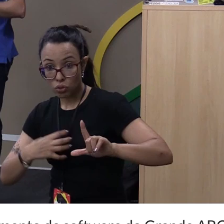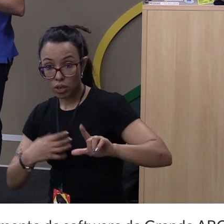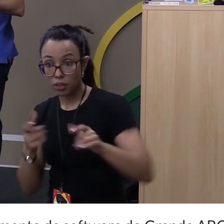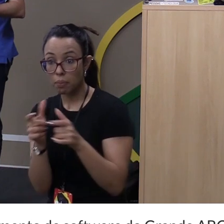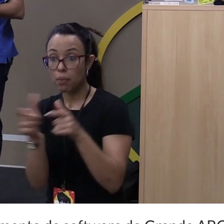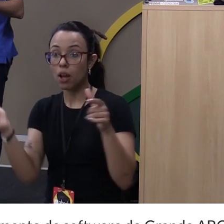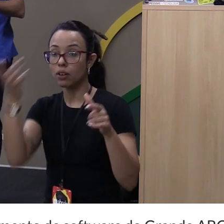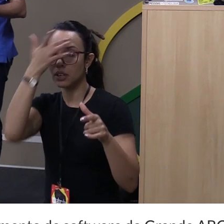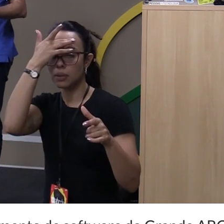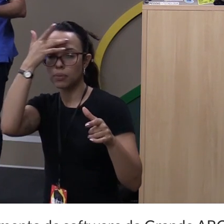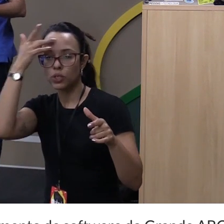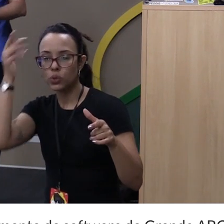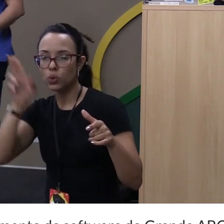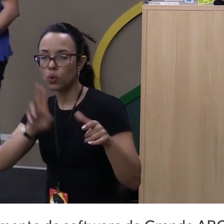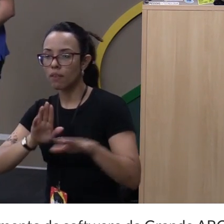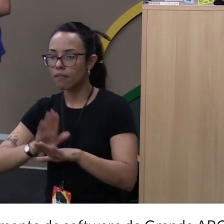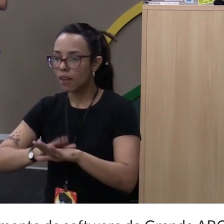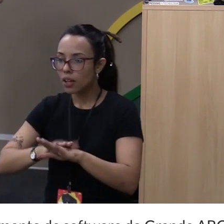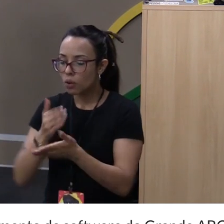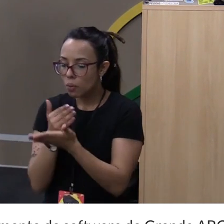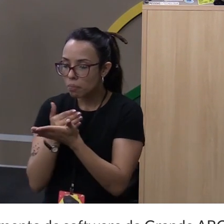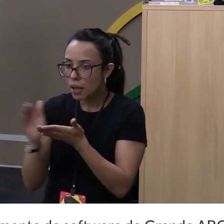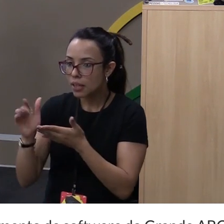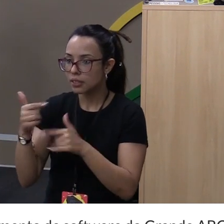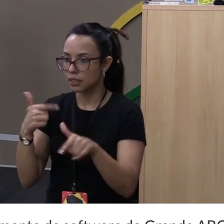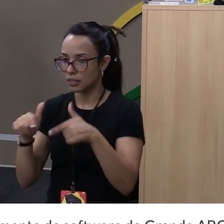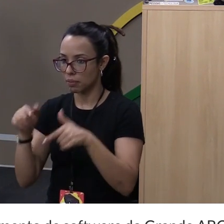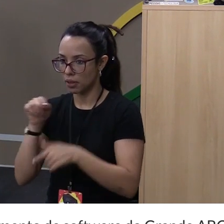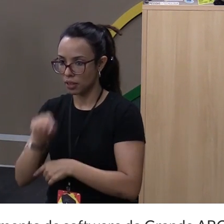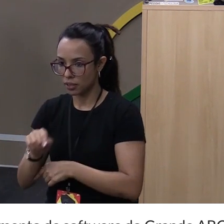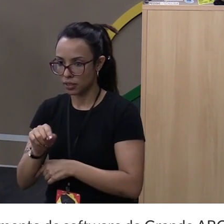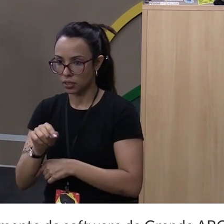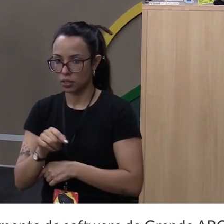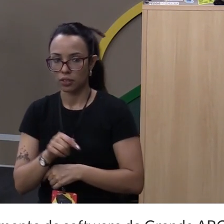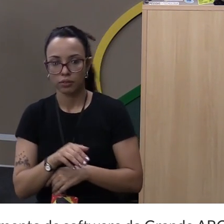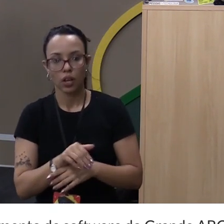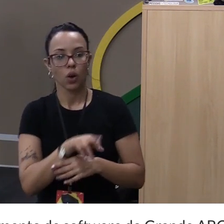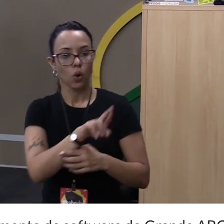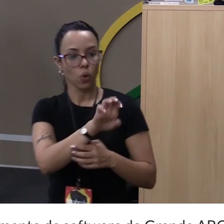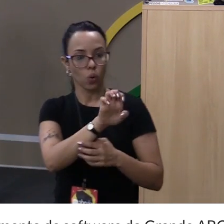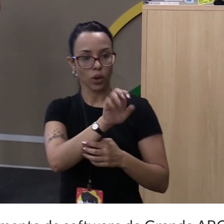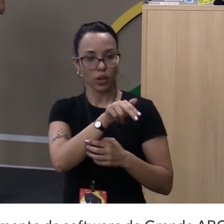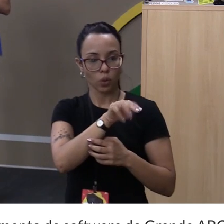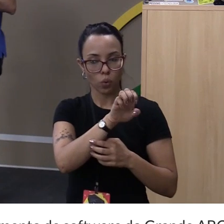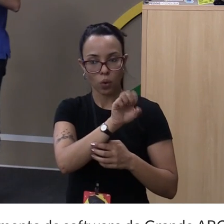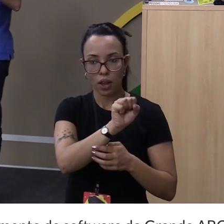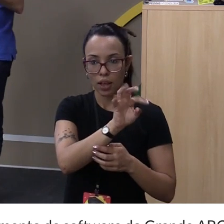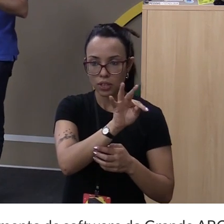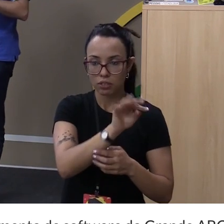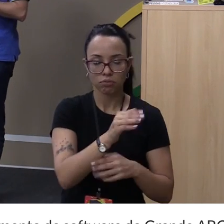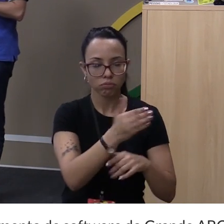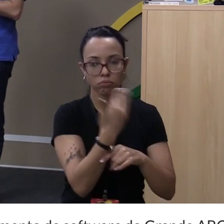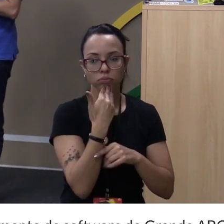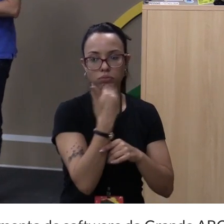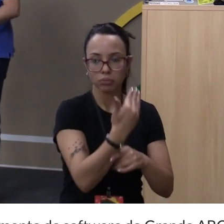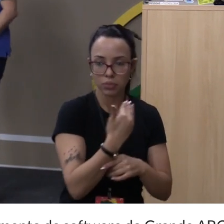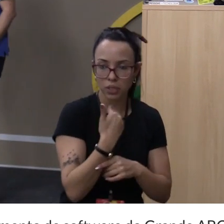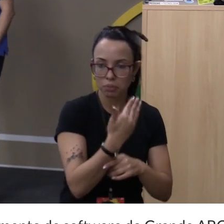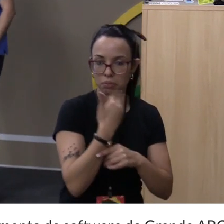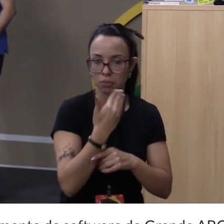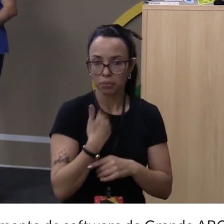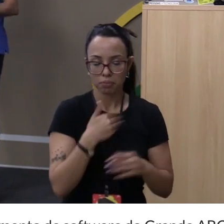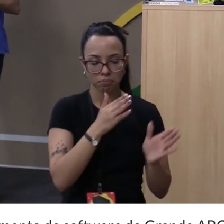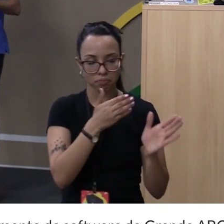Quando começa a trabalhar com o scrapper. Os requests, vai página por página, e vai fazendo esse